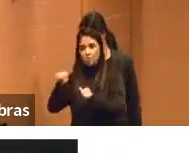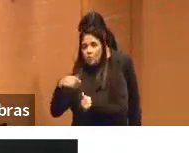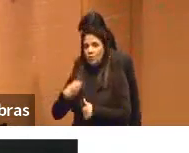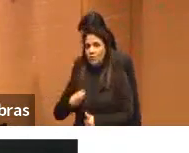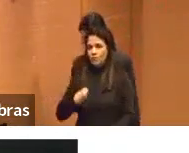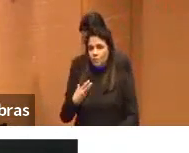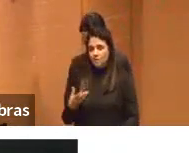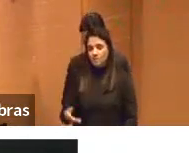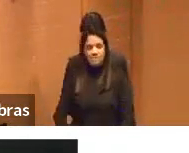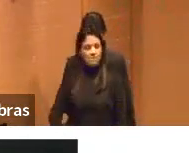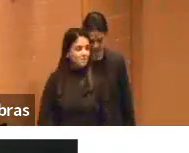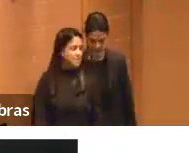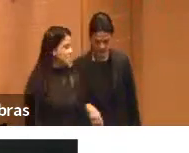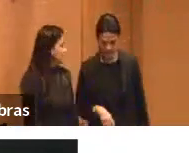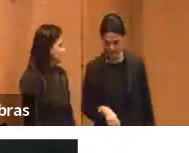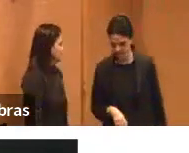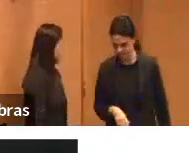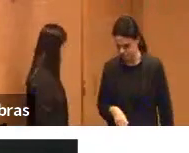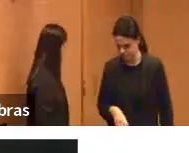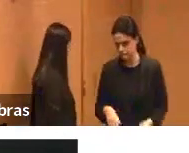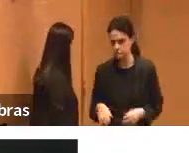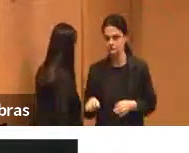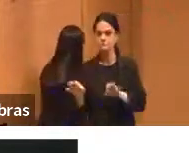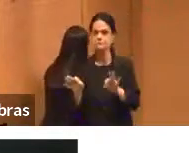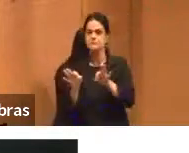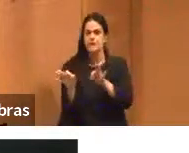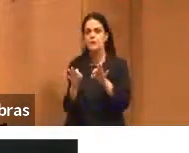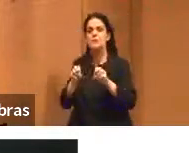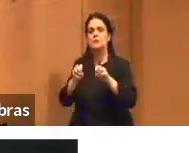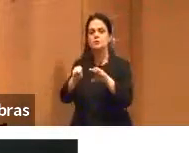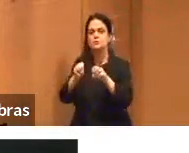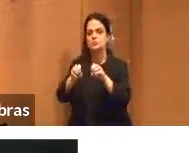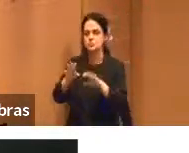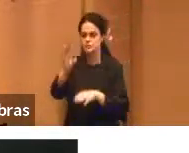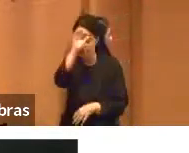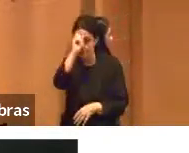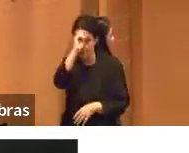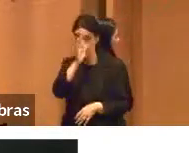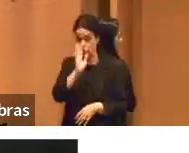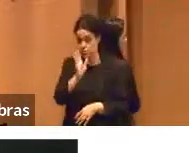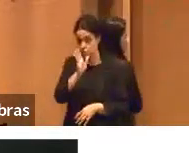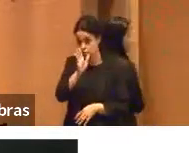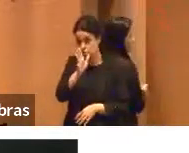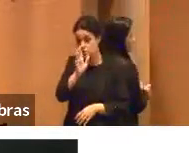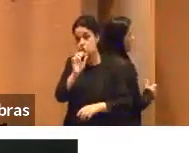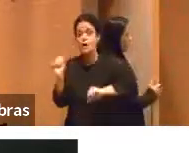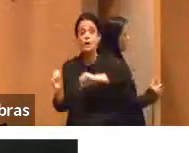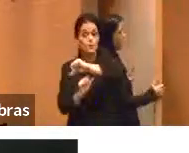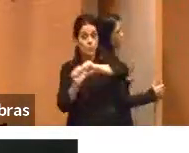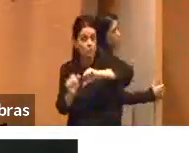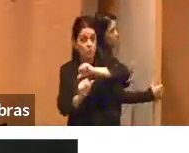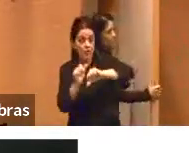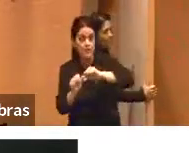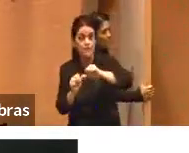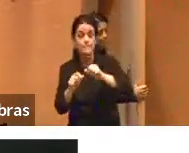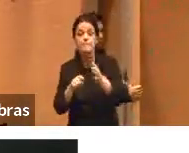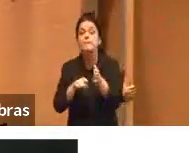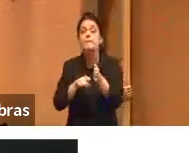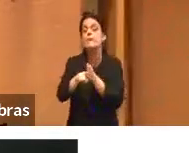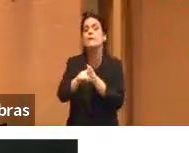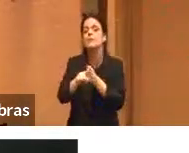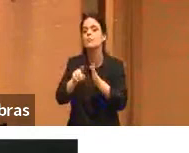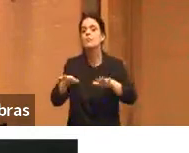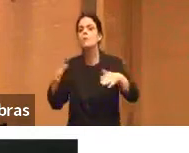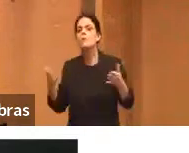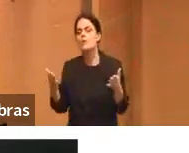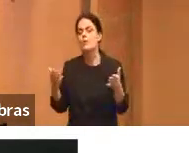processos de estudo, os processos de aprendizado já foram alterados. A pergunta é assim, para que lado? Como nós vamos